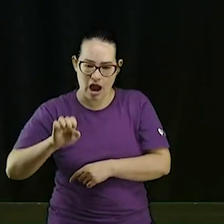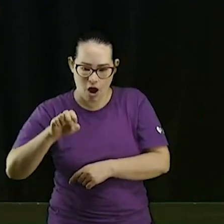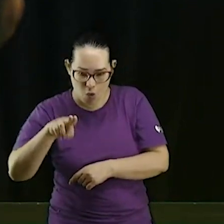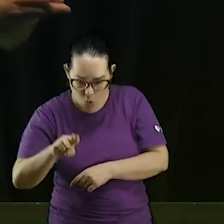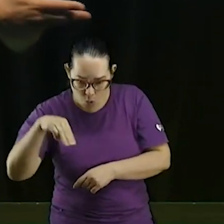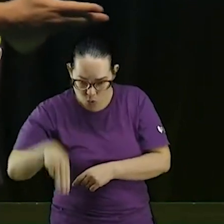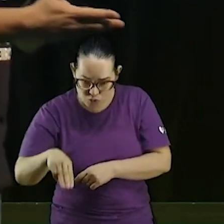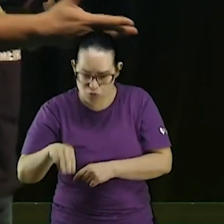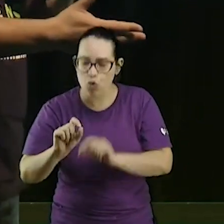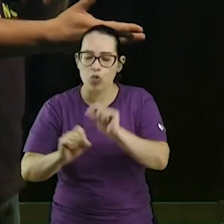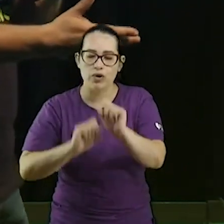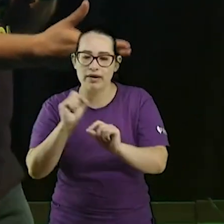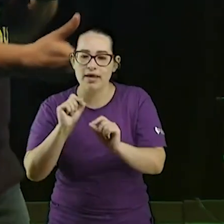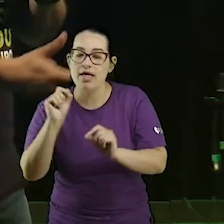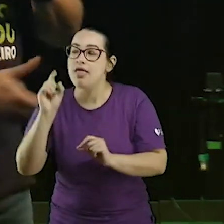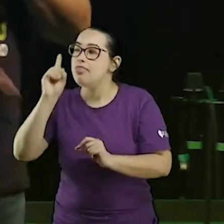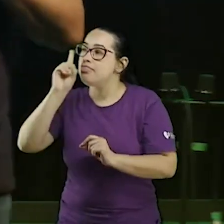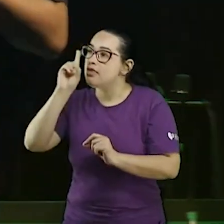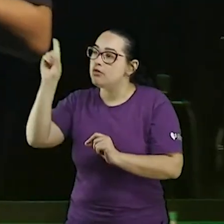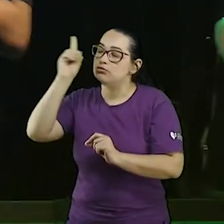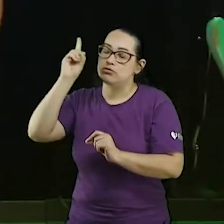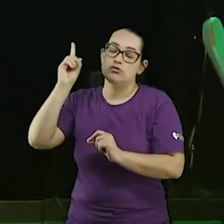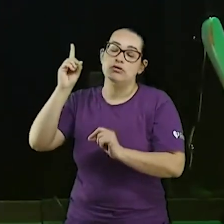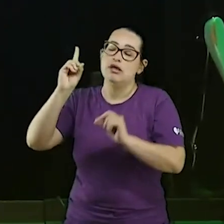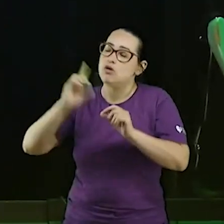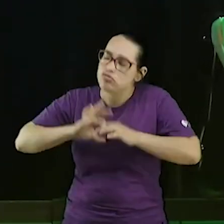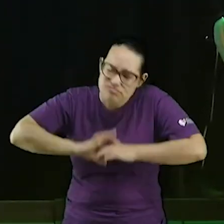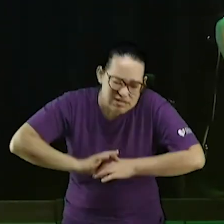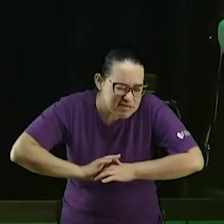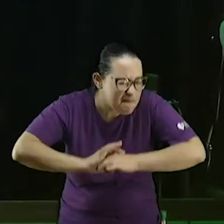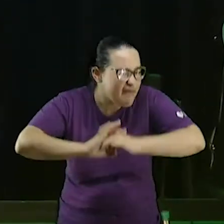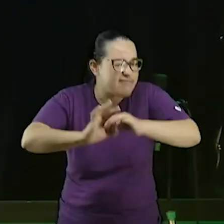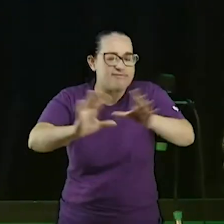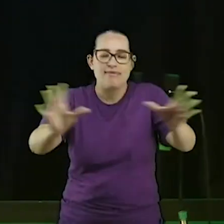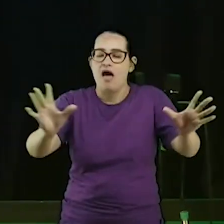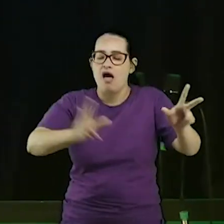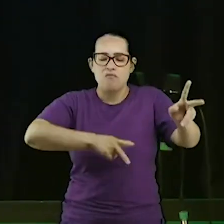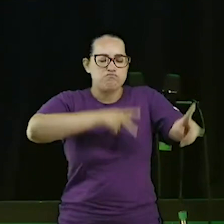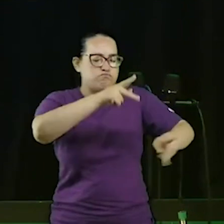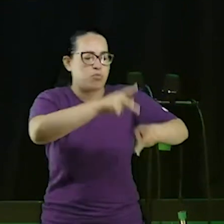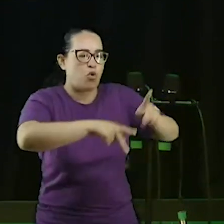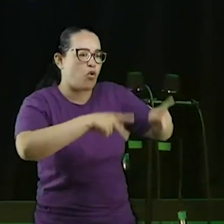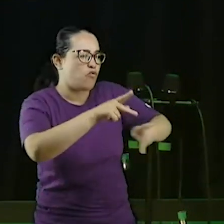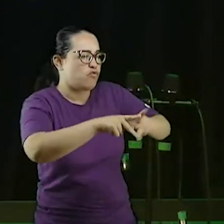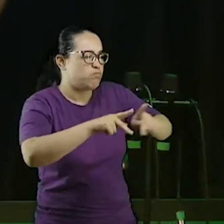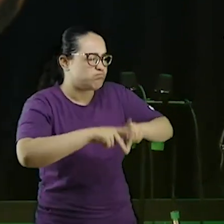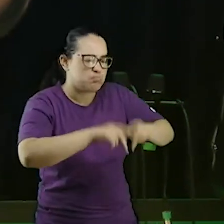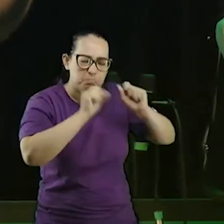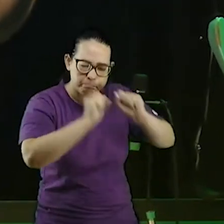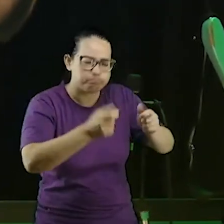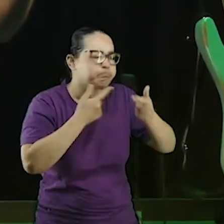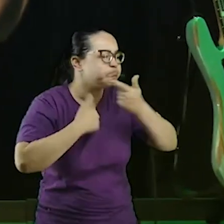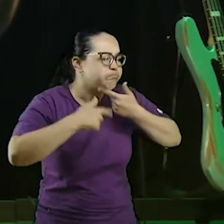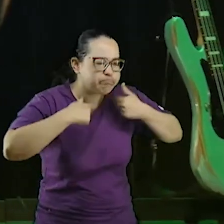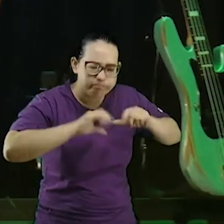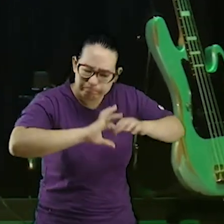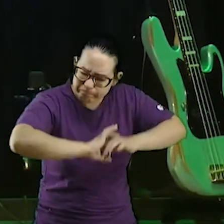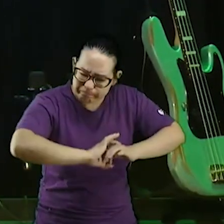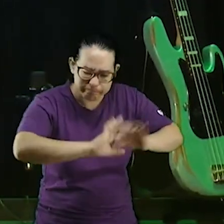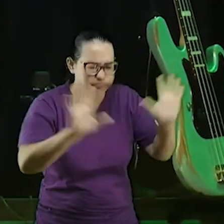e Ele me ungiu, para dar liberdade aos cativeiros. A liberdade foi algo que Deus deu para a gente, só que,